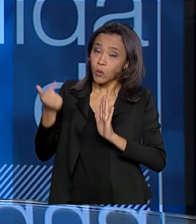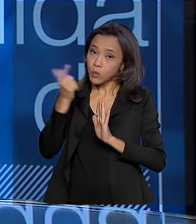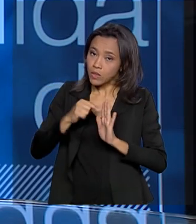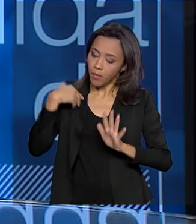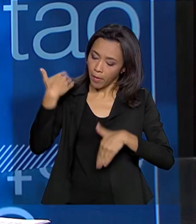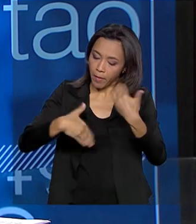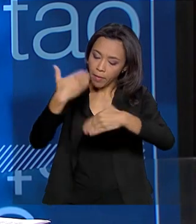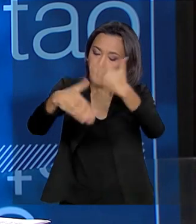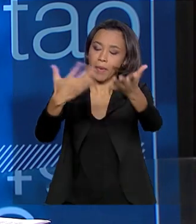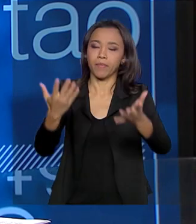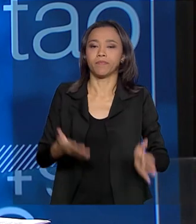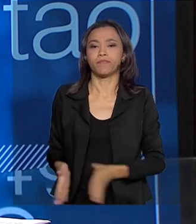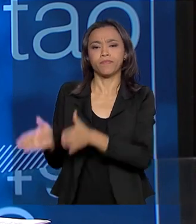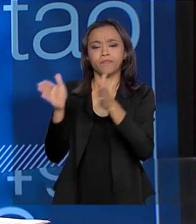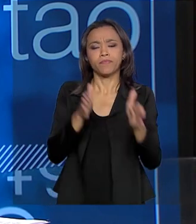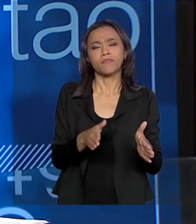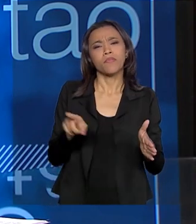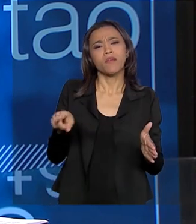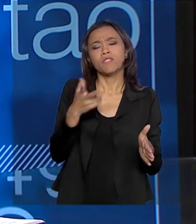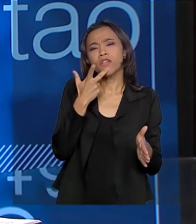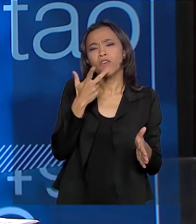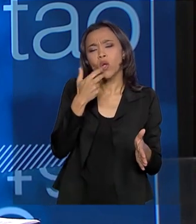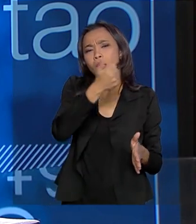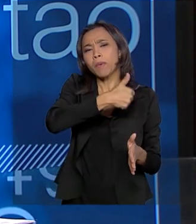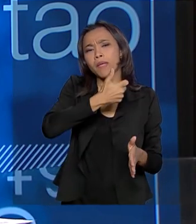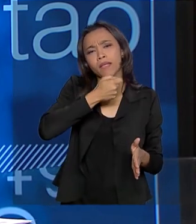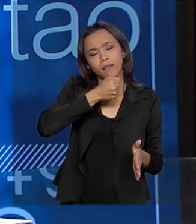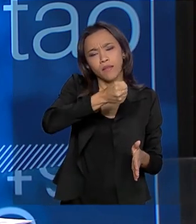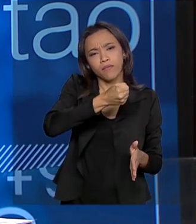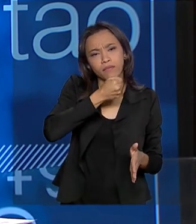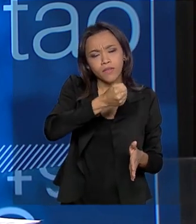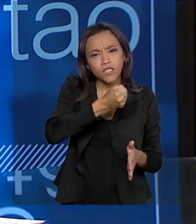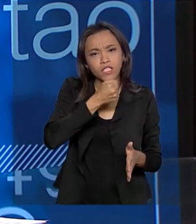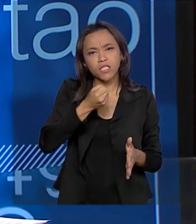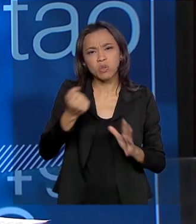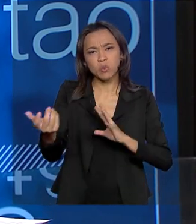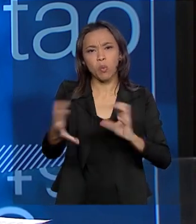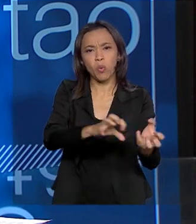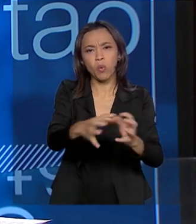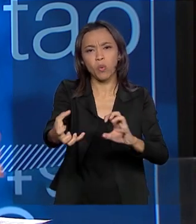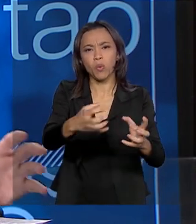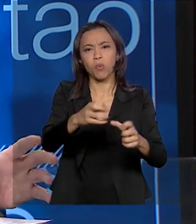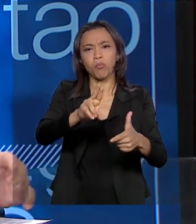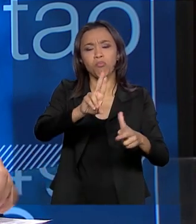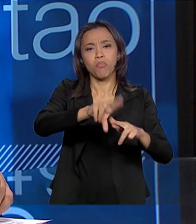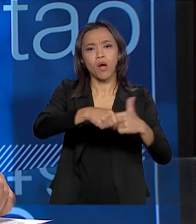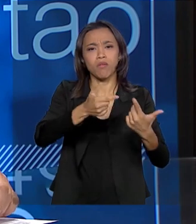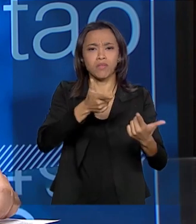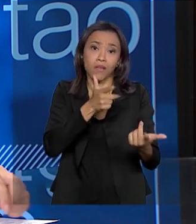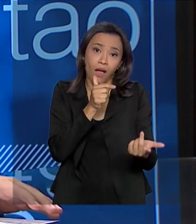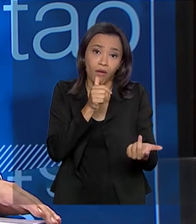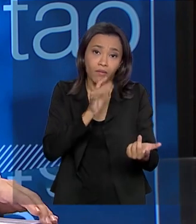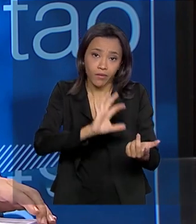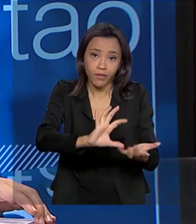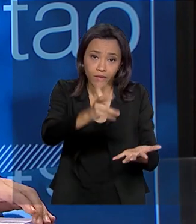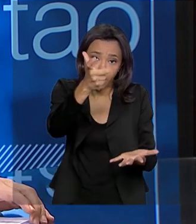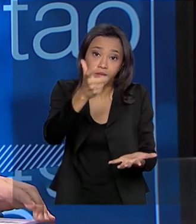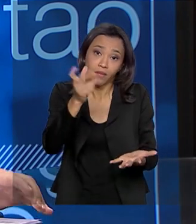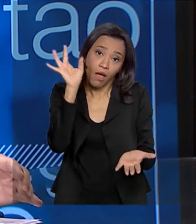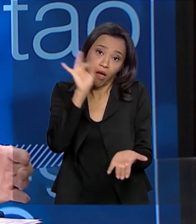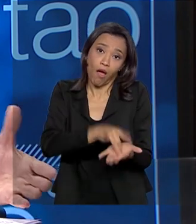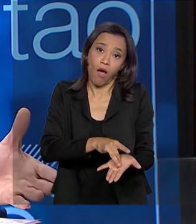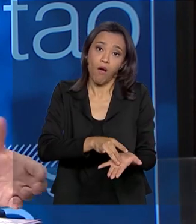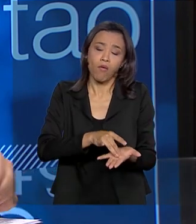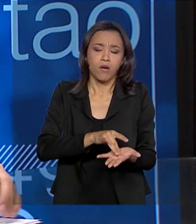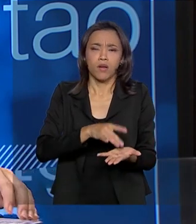papel. A senhora falou um pouquinho no primeiro bloco sobre essa questão dos conflitos hídricos. Isso é uma realidade em alguns países